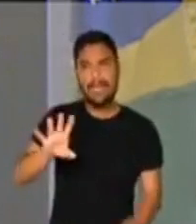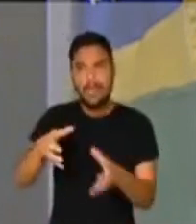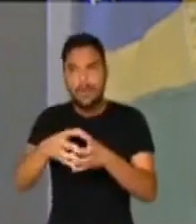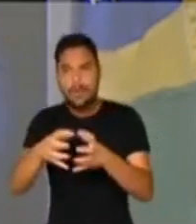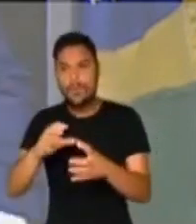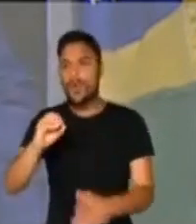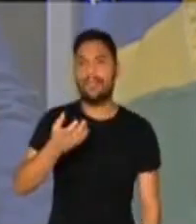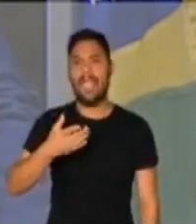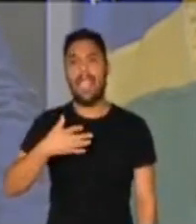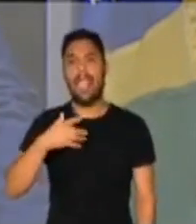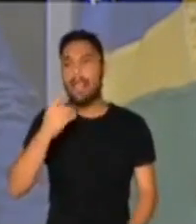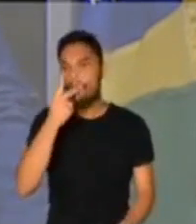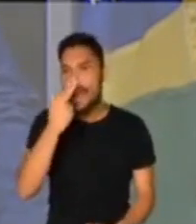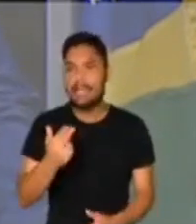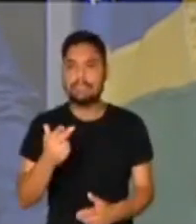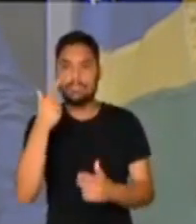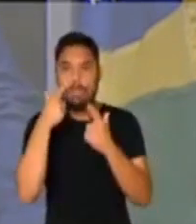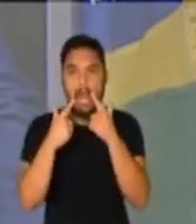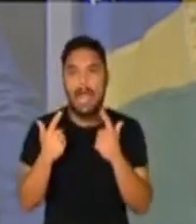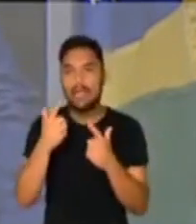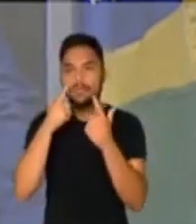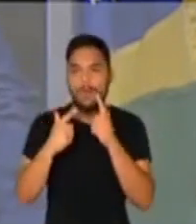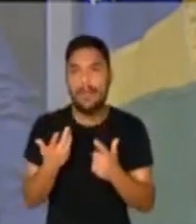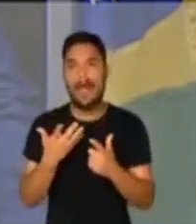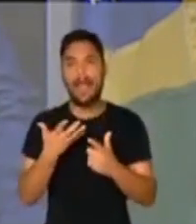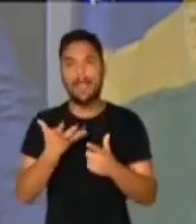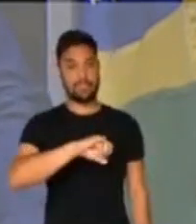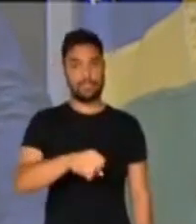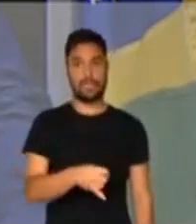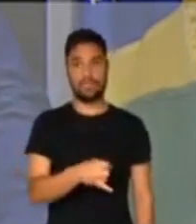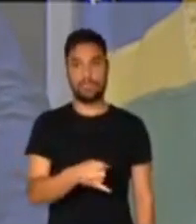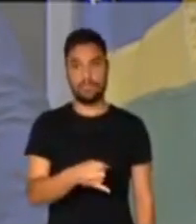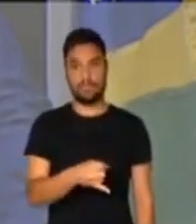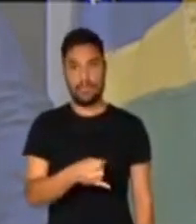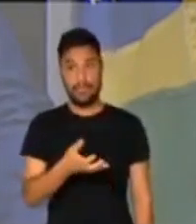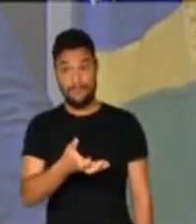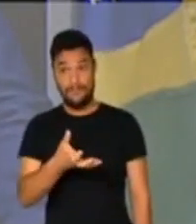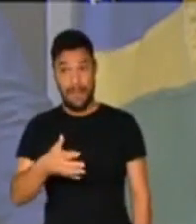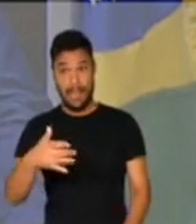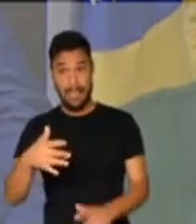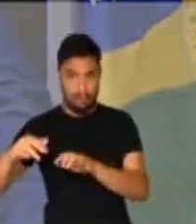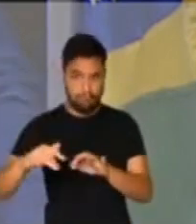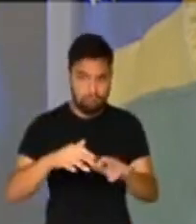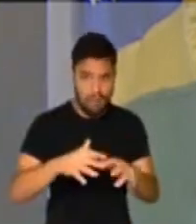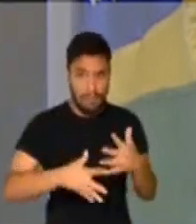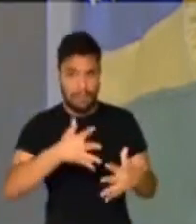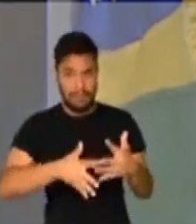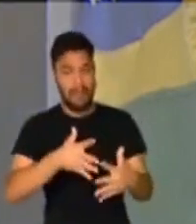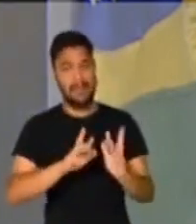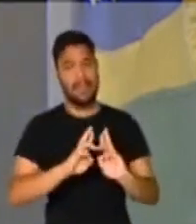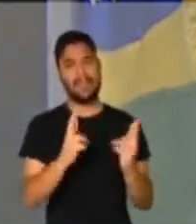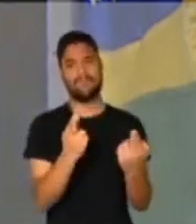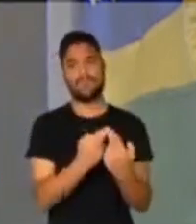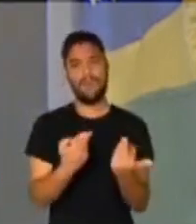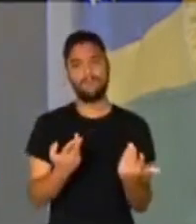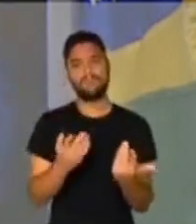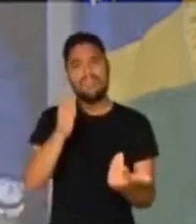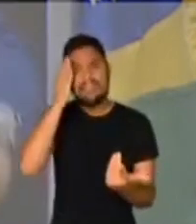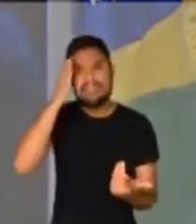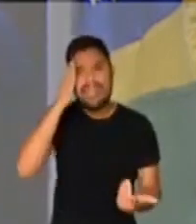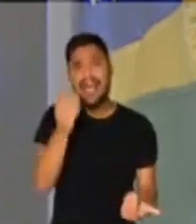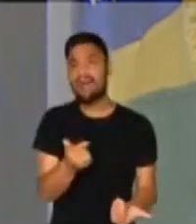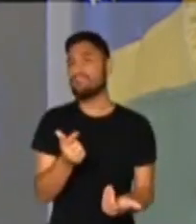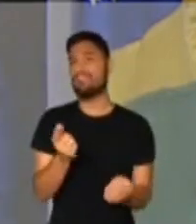à frente da presidência da CCJ para impedir a votação. E sabem que não tem